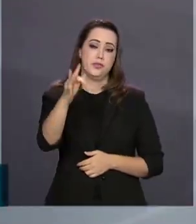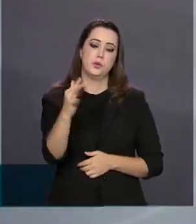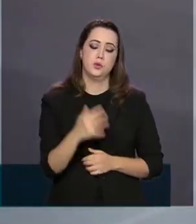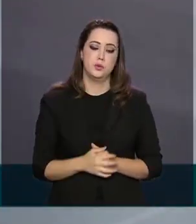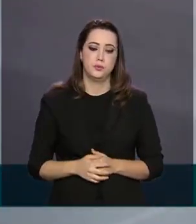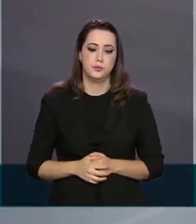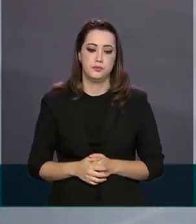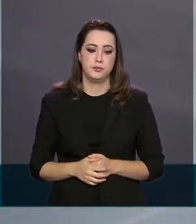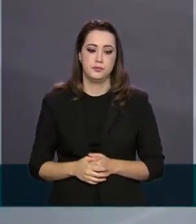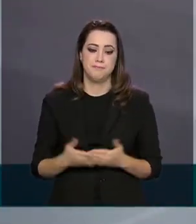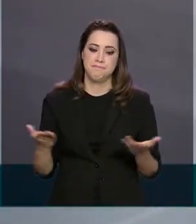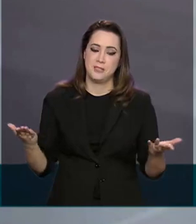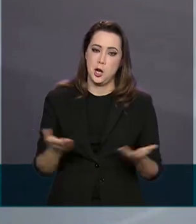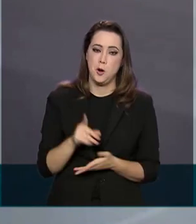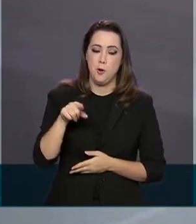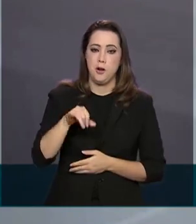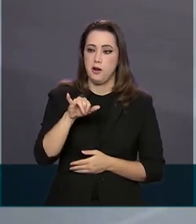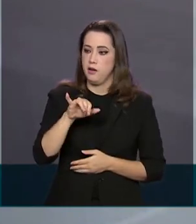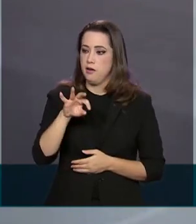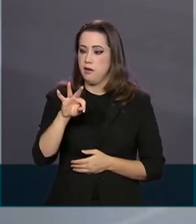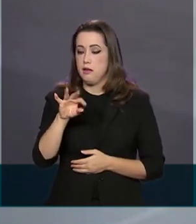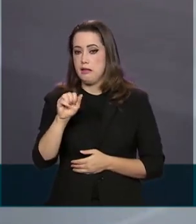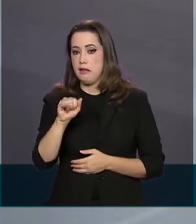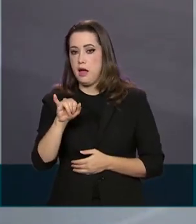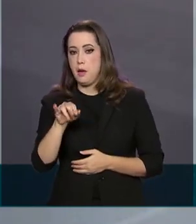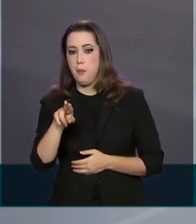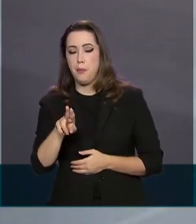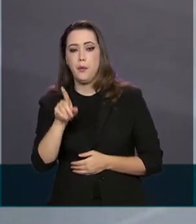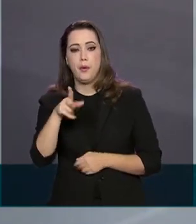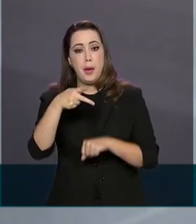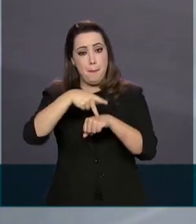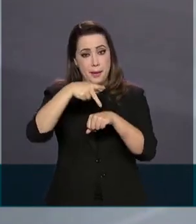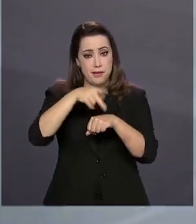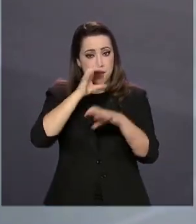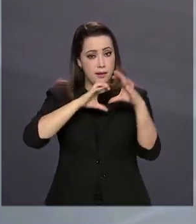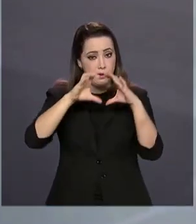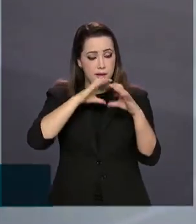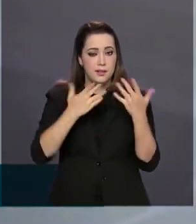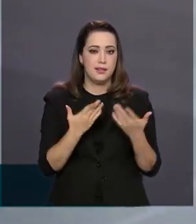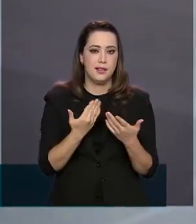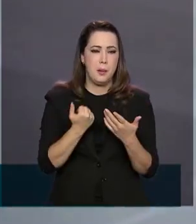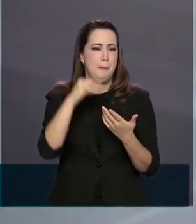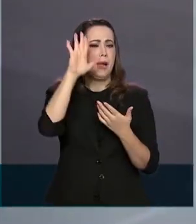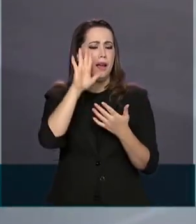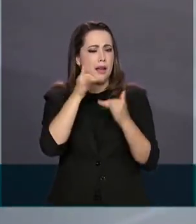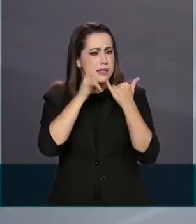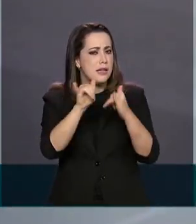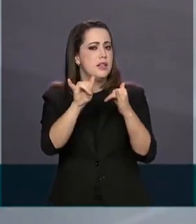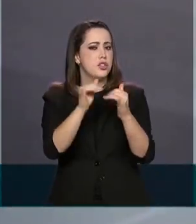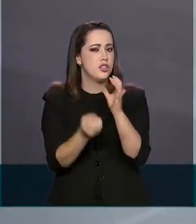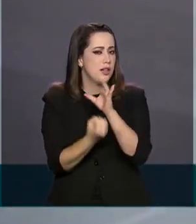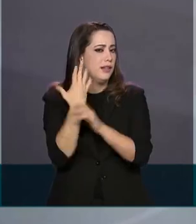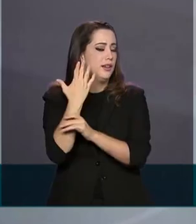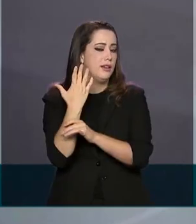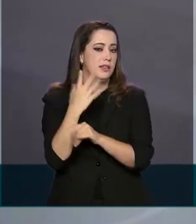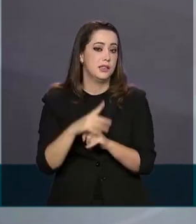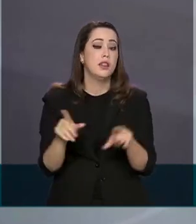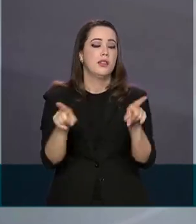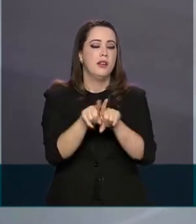a pedra que canta, tem gerado muito mais que hidroeletricidade. Tem gerado também